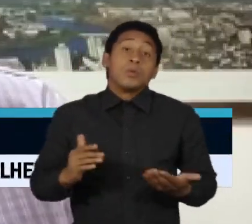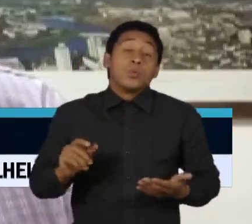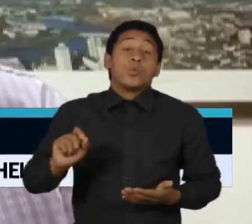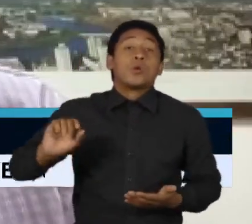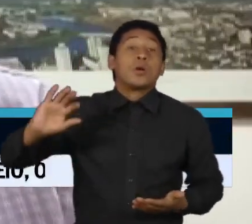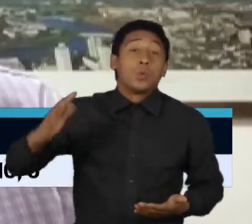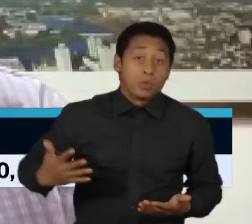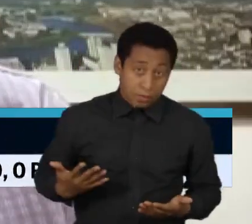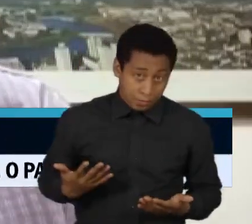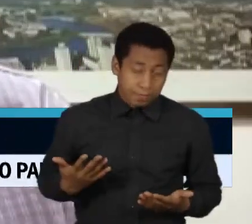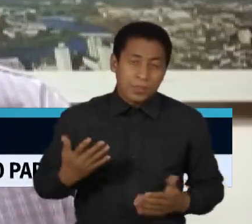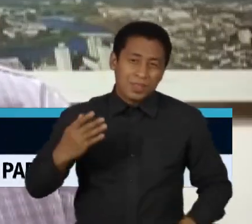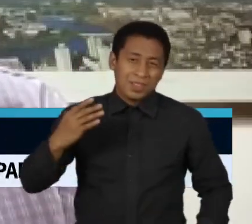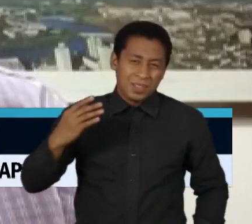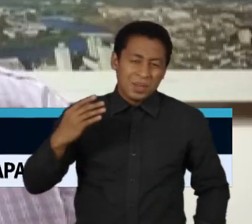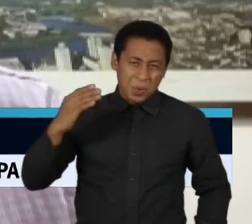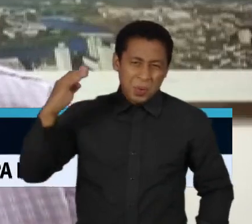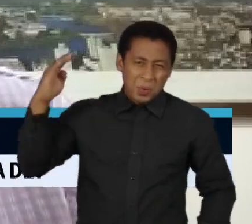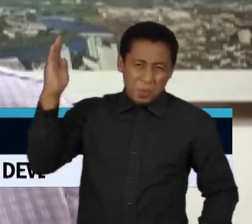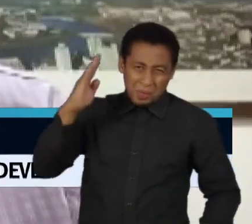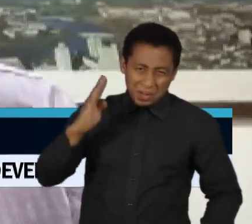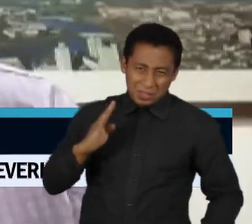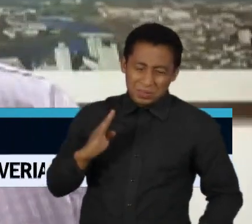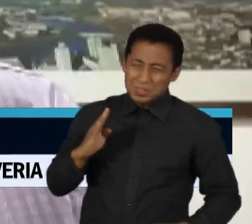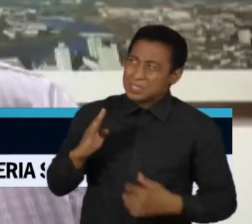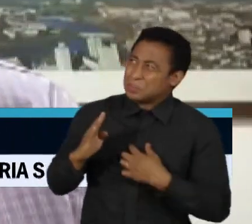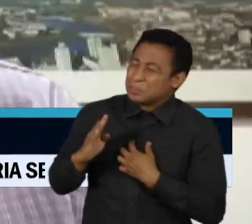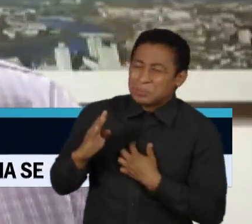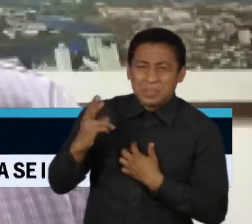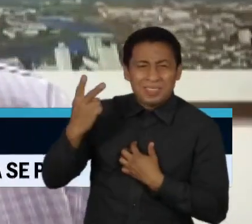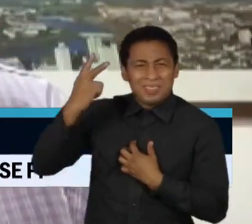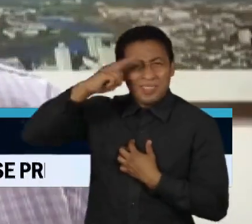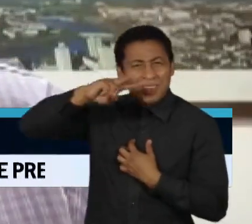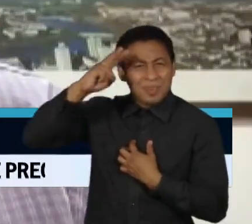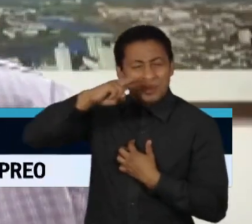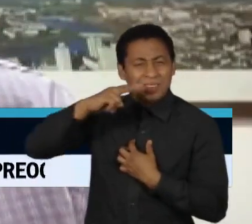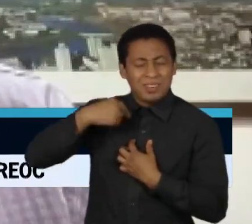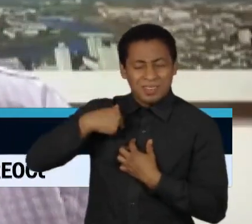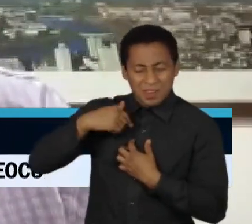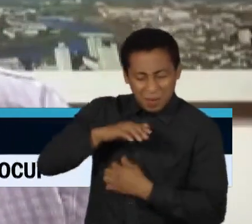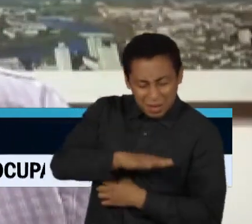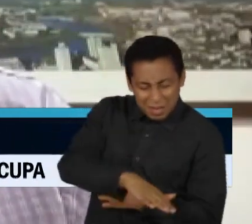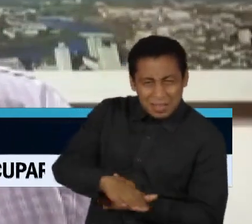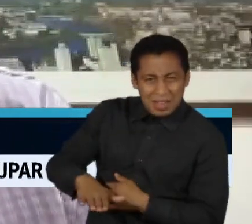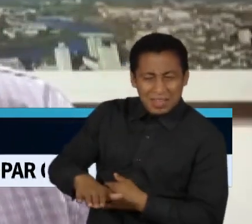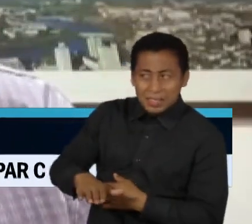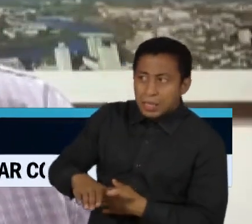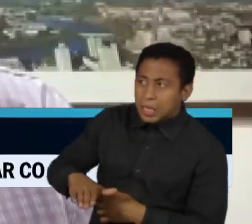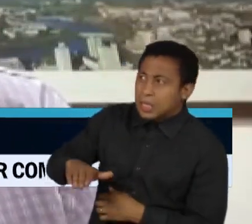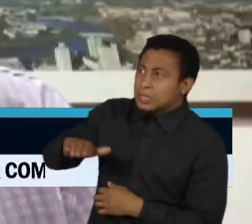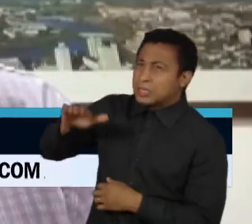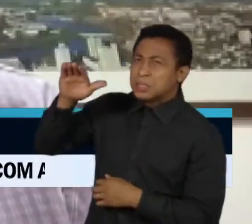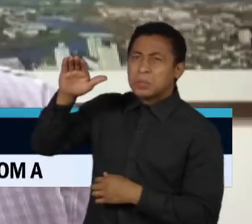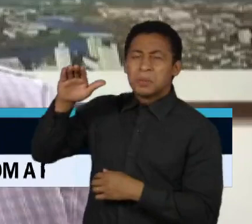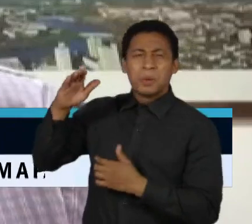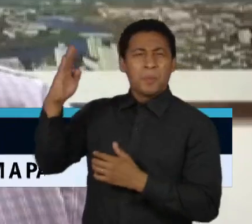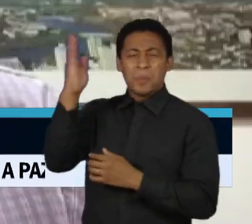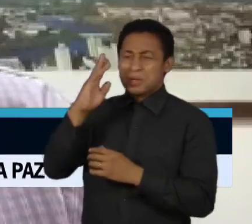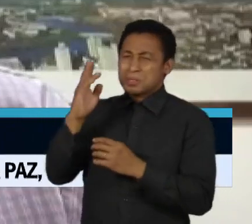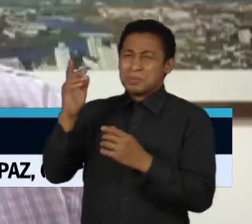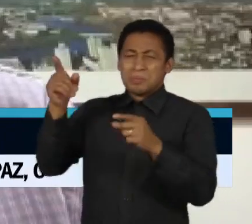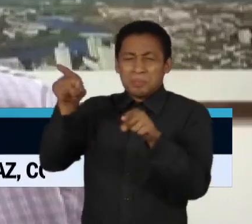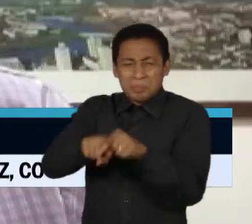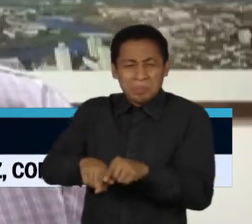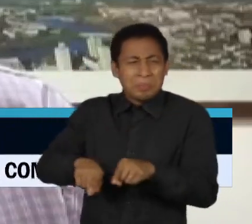num país muito parecido do que era a infância, do que era a juventude, e o mundo mudou. Nós precisamos de mais estrutura, melhores